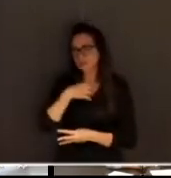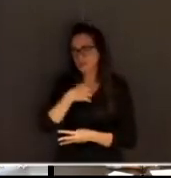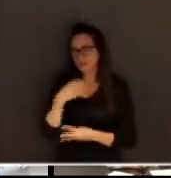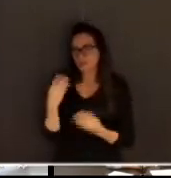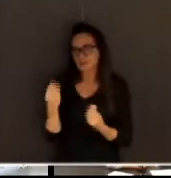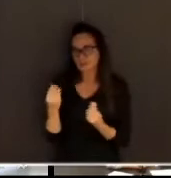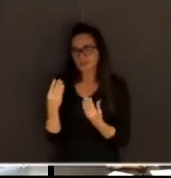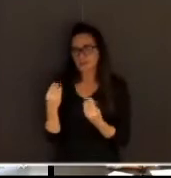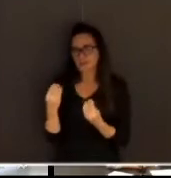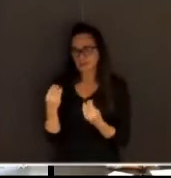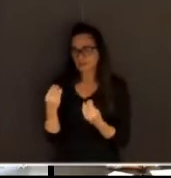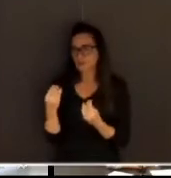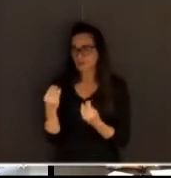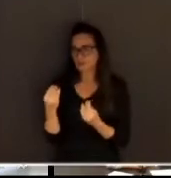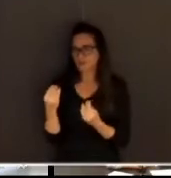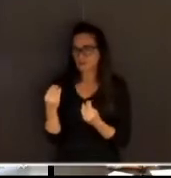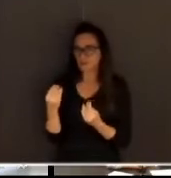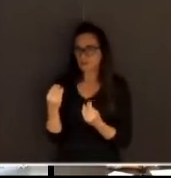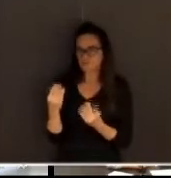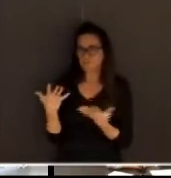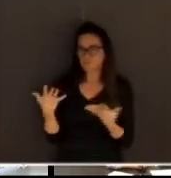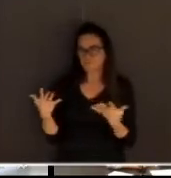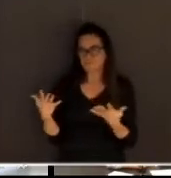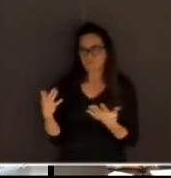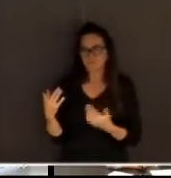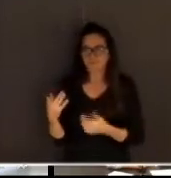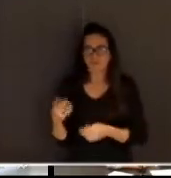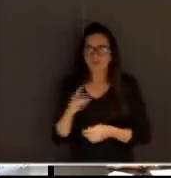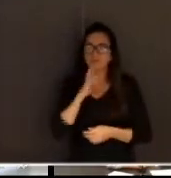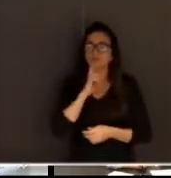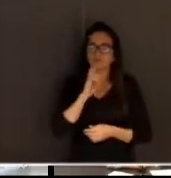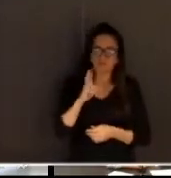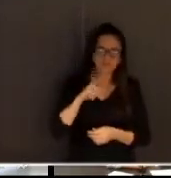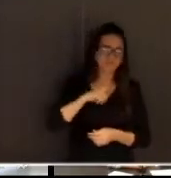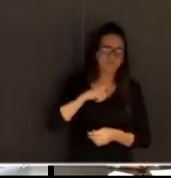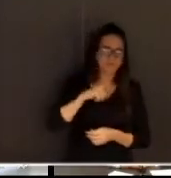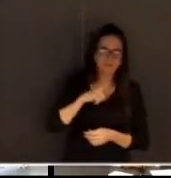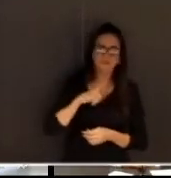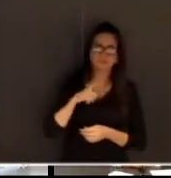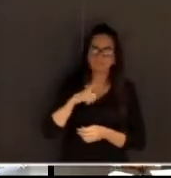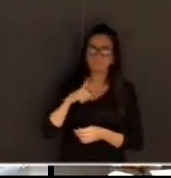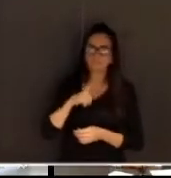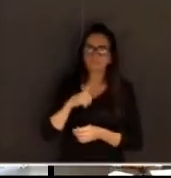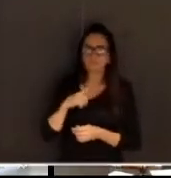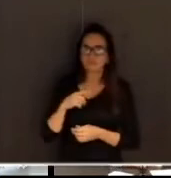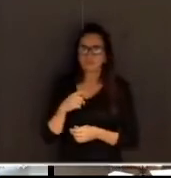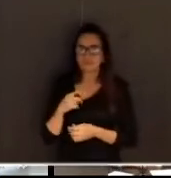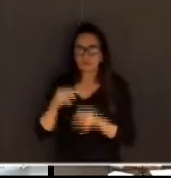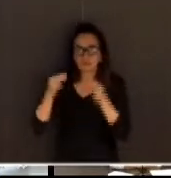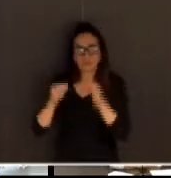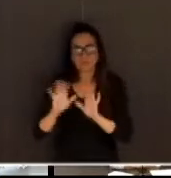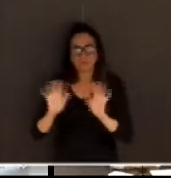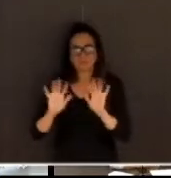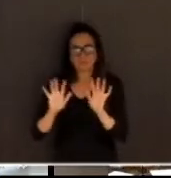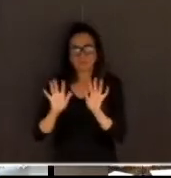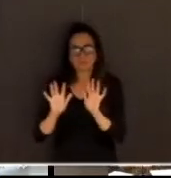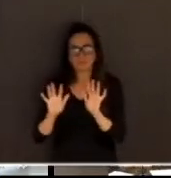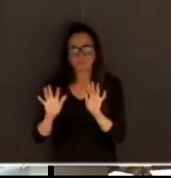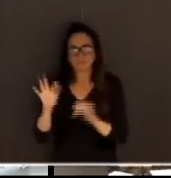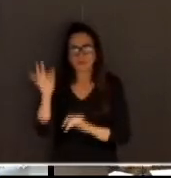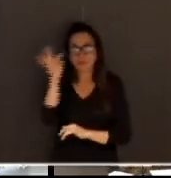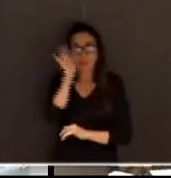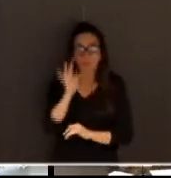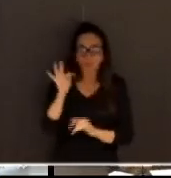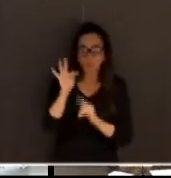mas ele vai tomar umas belas bordoadas virtuais. Não tem condição de isso dar certo. Então, como ele coloca uma faculdade,